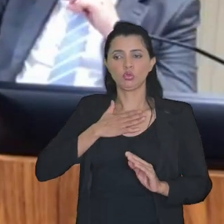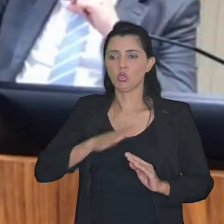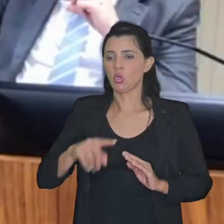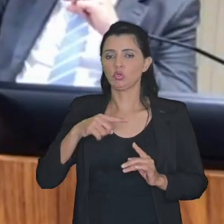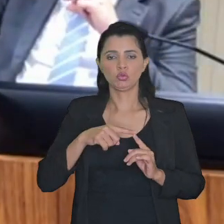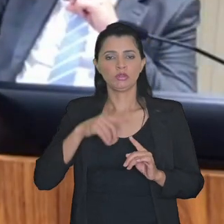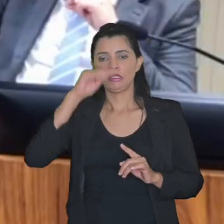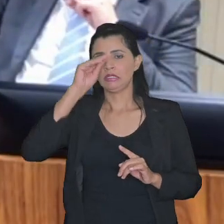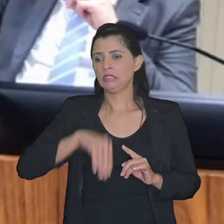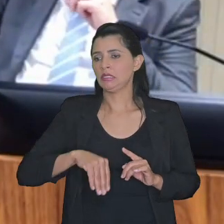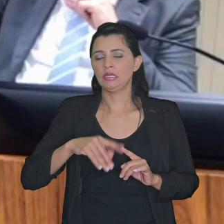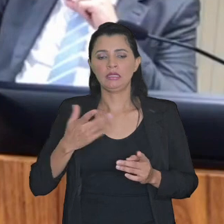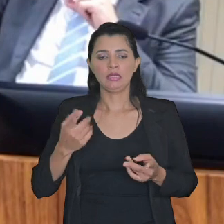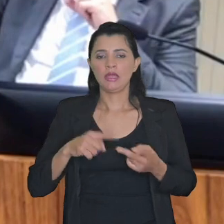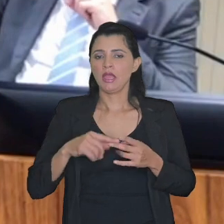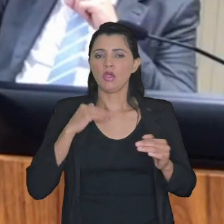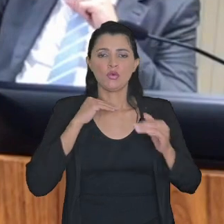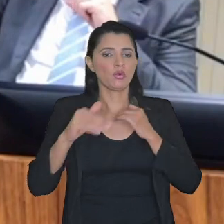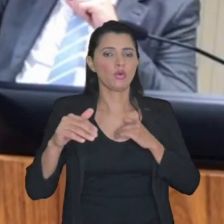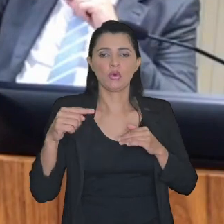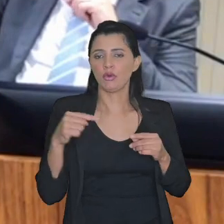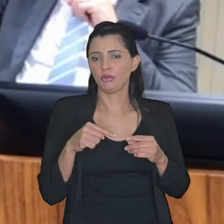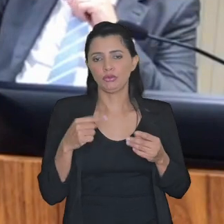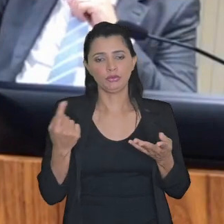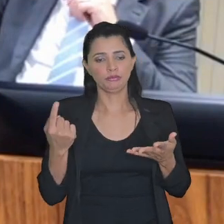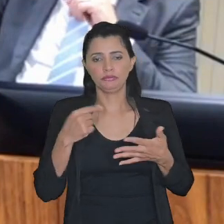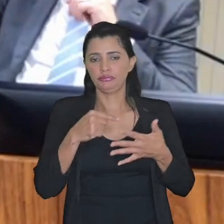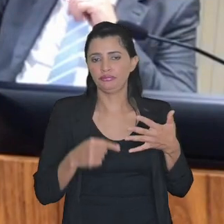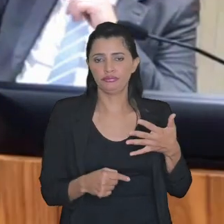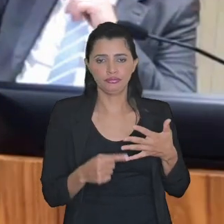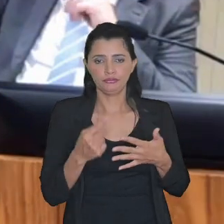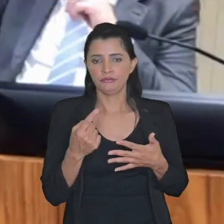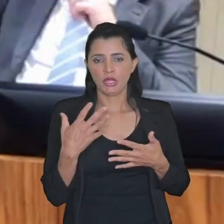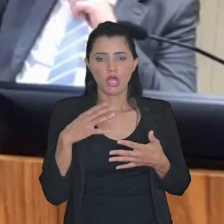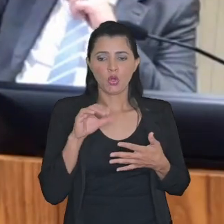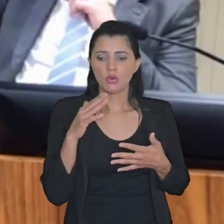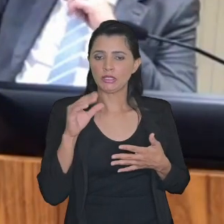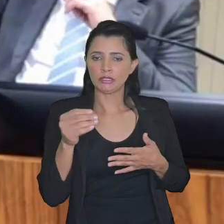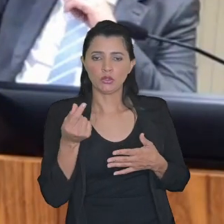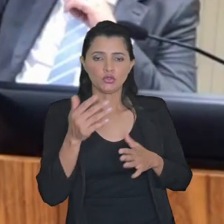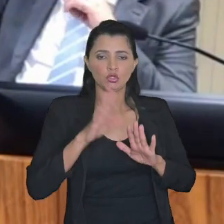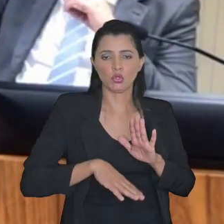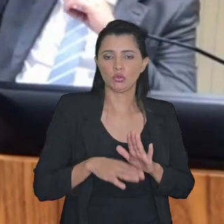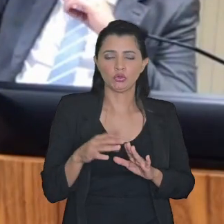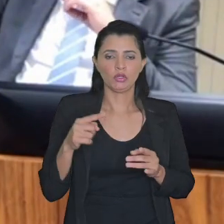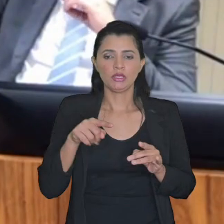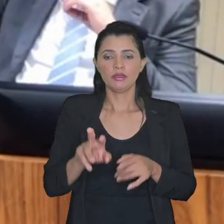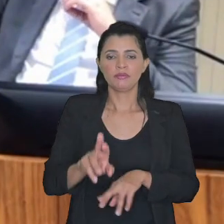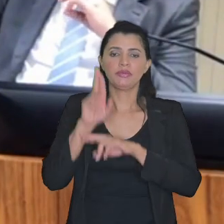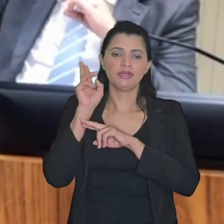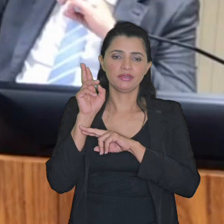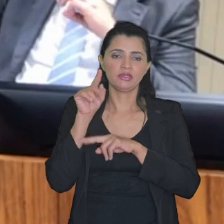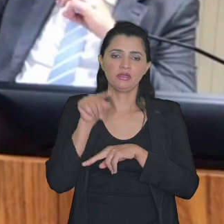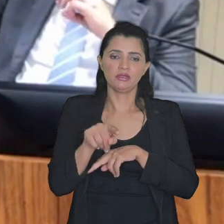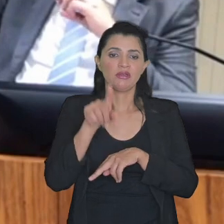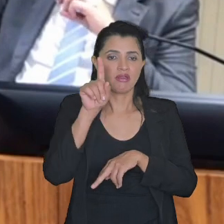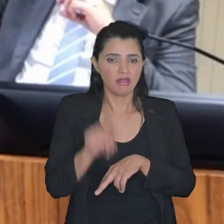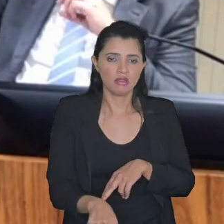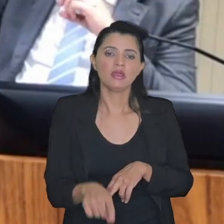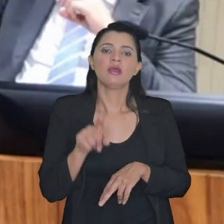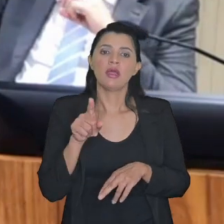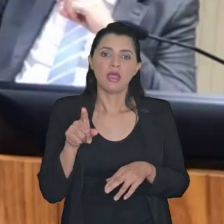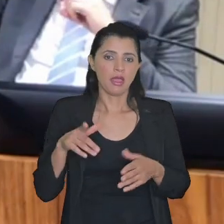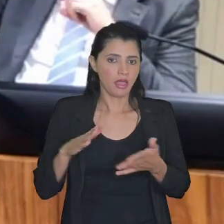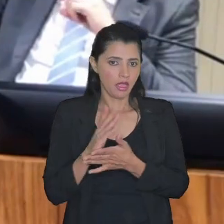renúncia eu não concordo com a concessão desse desconto isso representa isso é